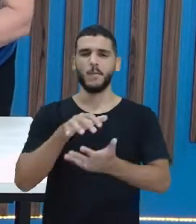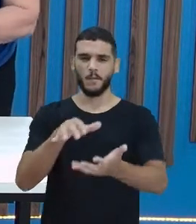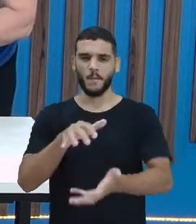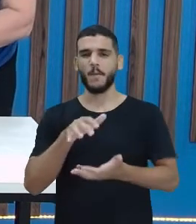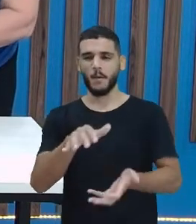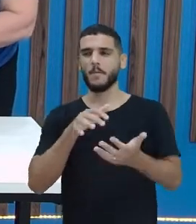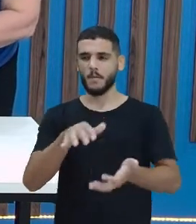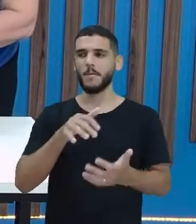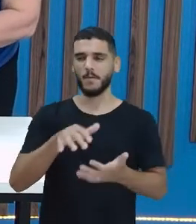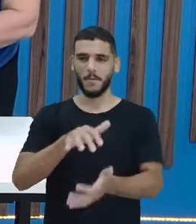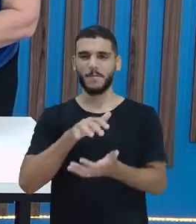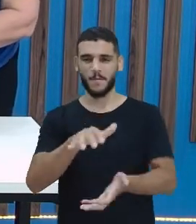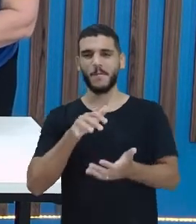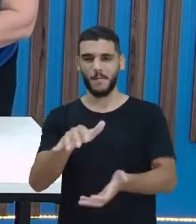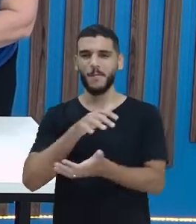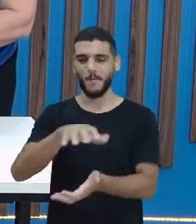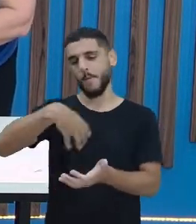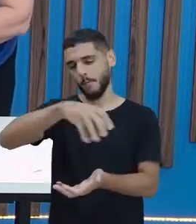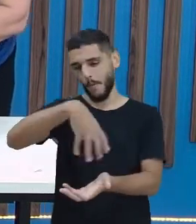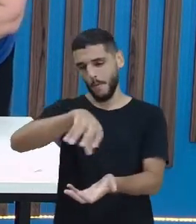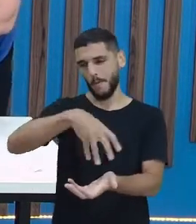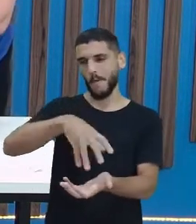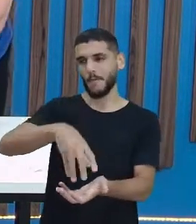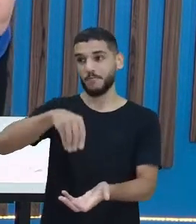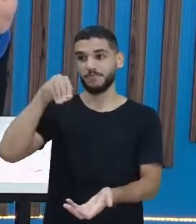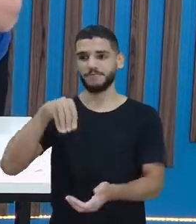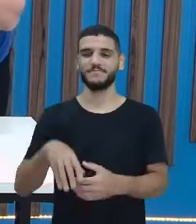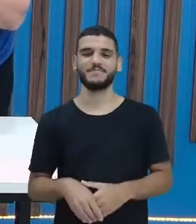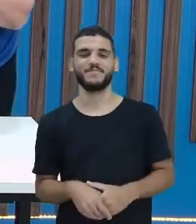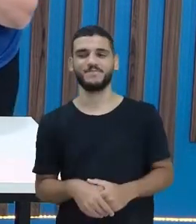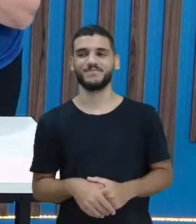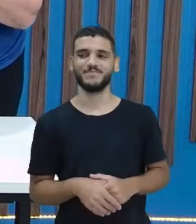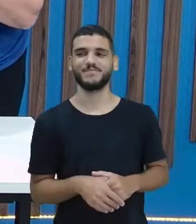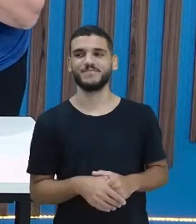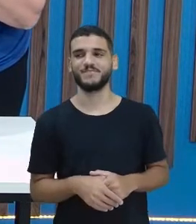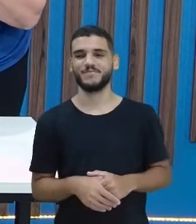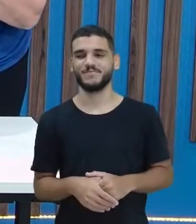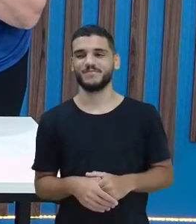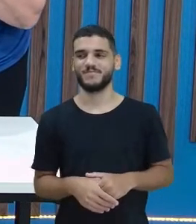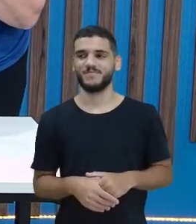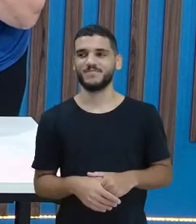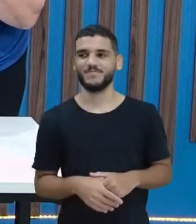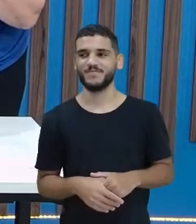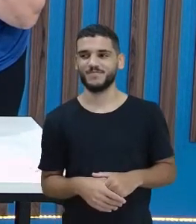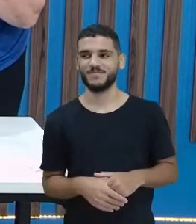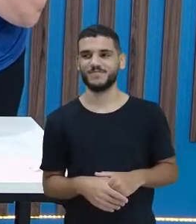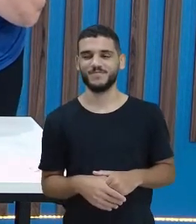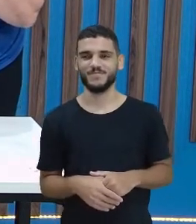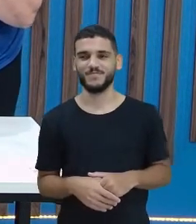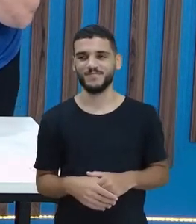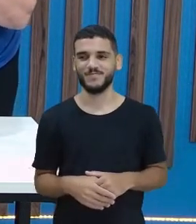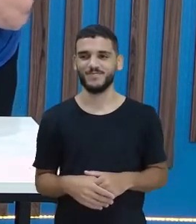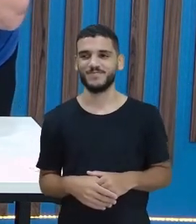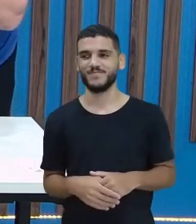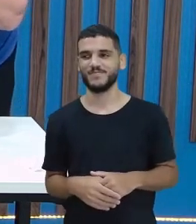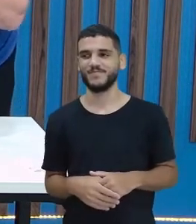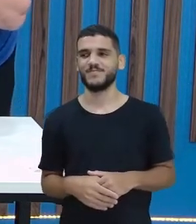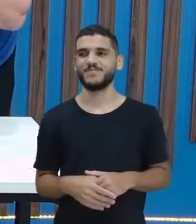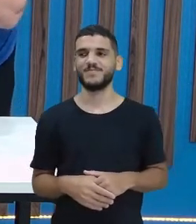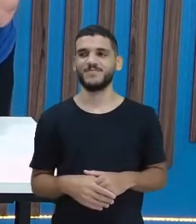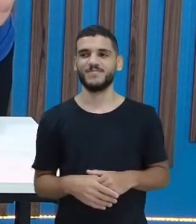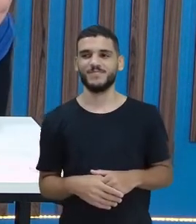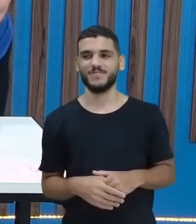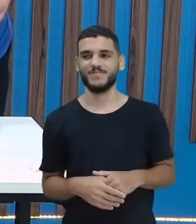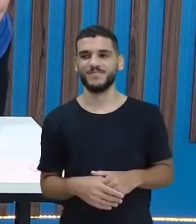Tem que balançar, né? Balança. Bora. Podemos abrir? câmera. Bora. Pode mostrar para Pode